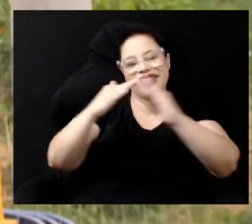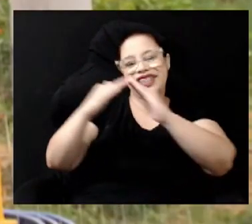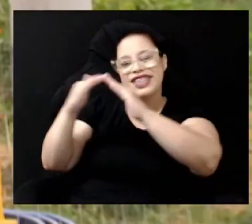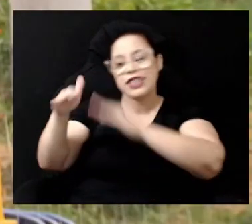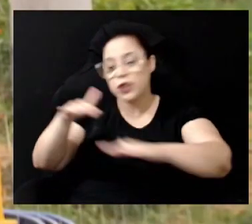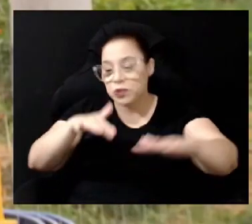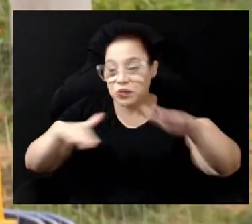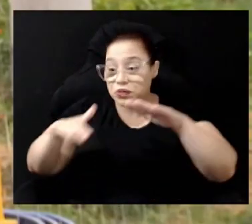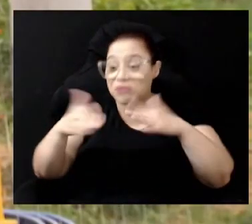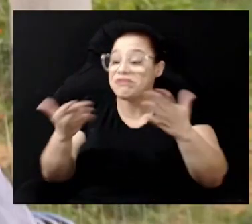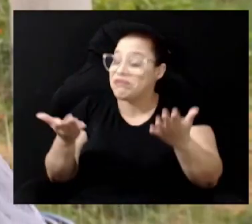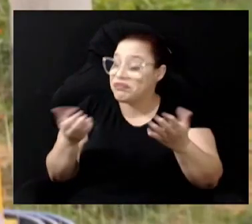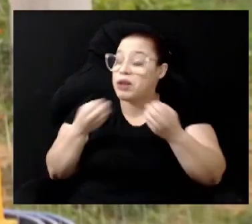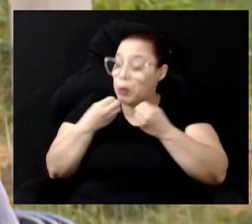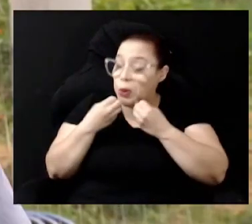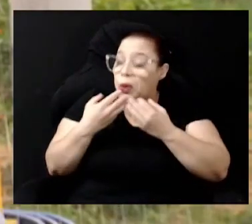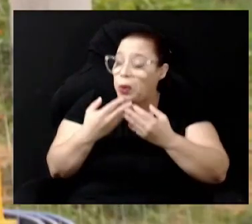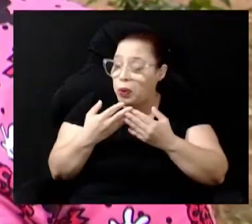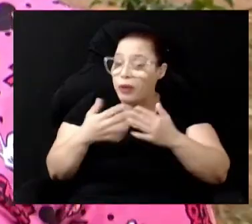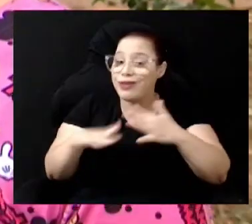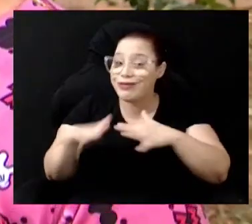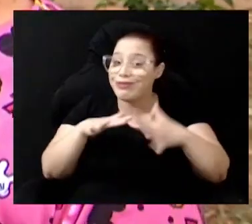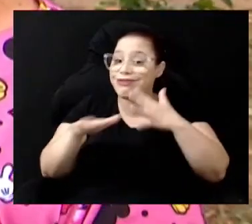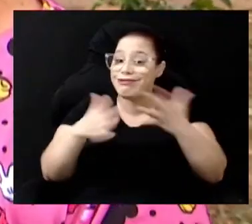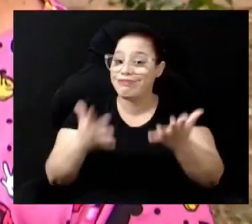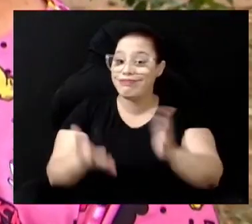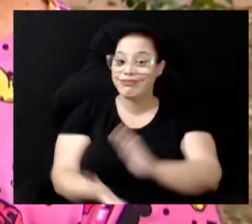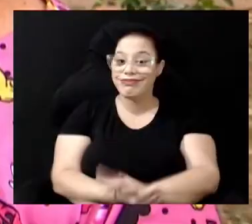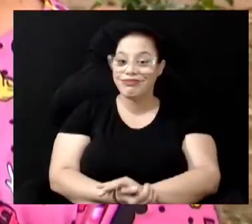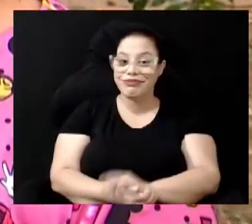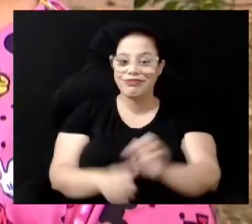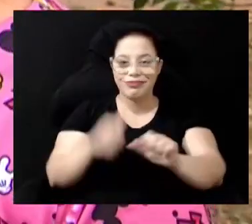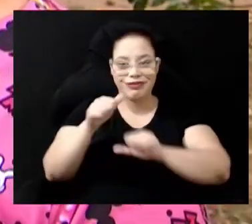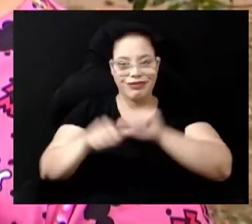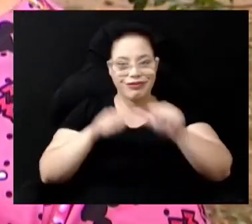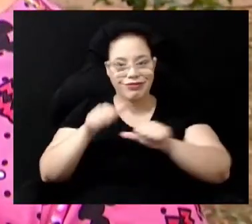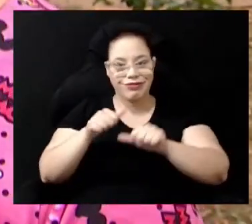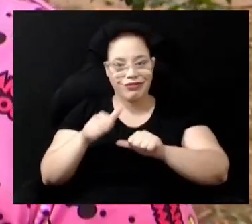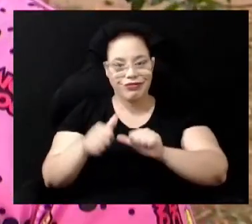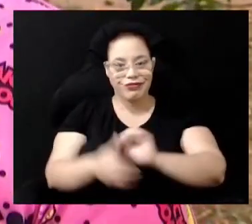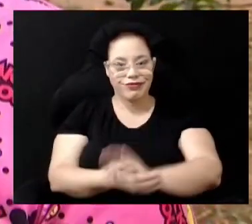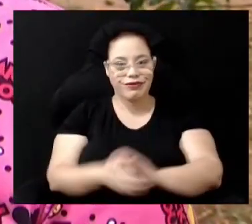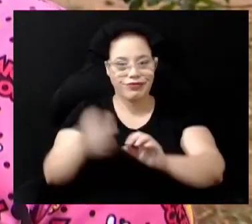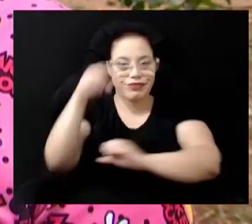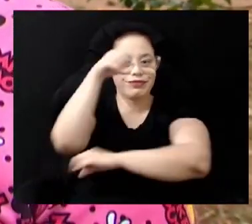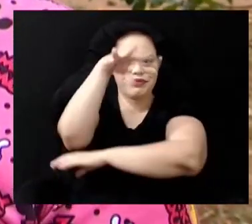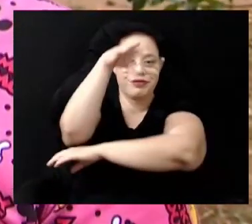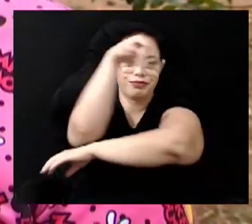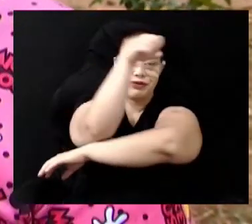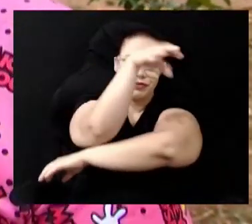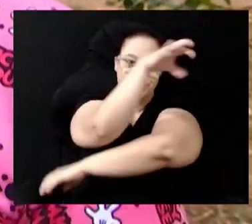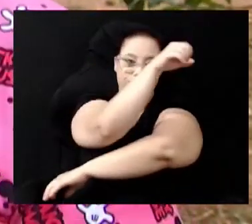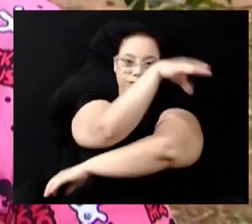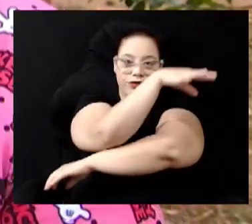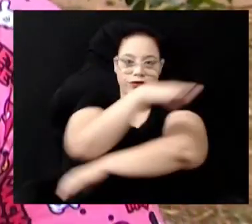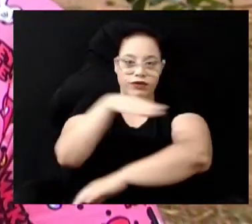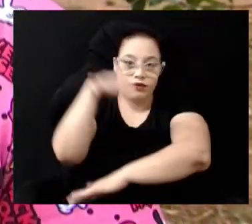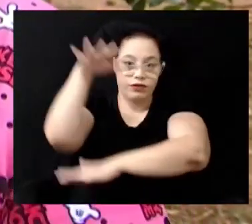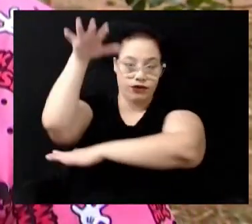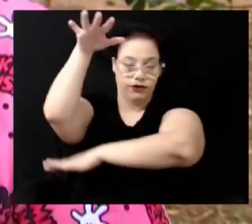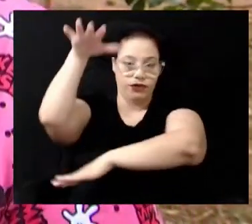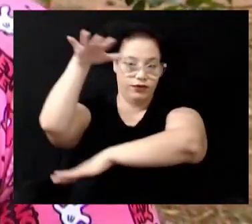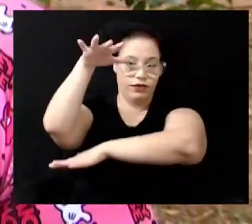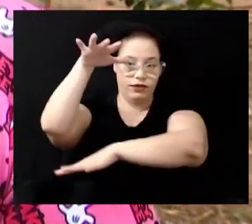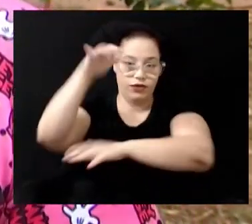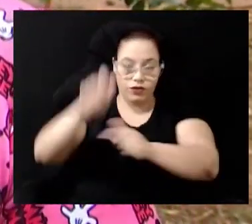bom o espaço e transformador Então hoje, com essa iluminação, essa pracinha ampliada aqui